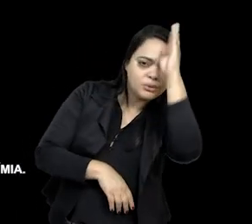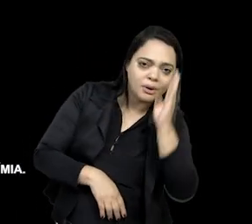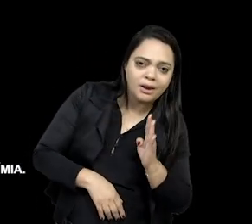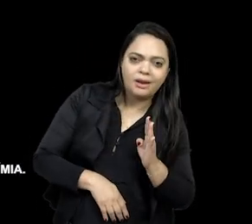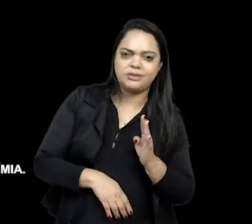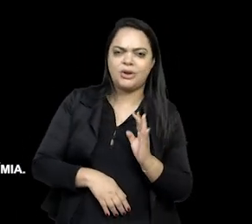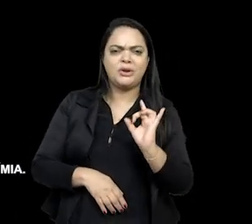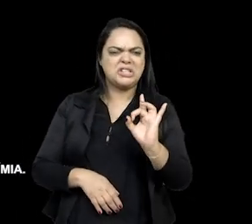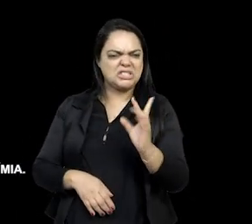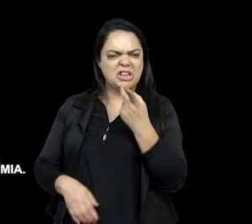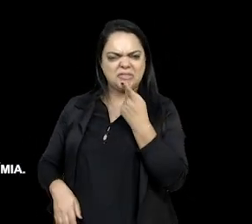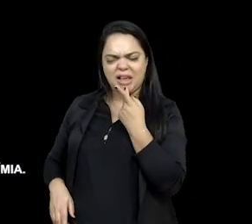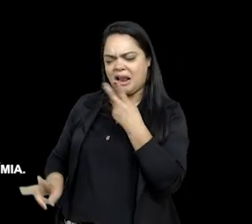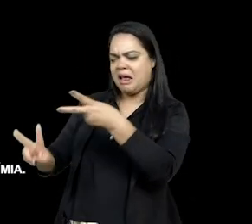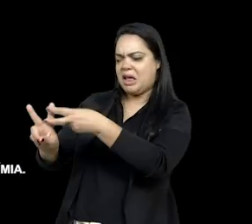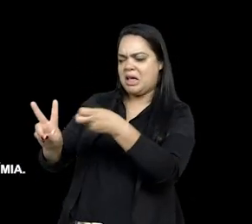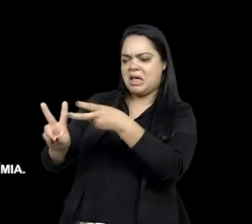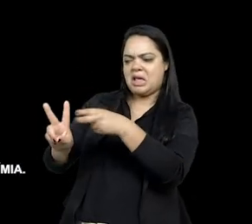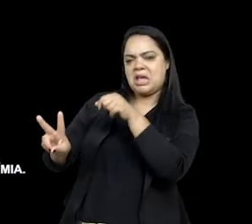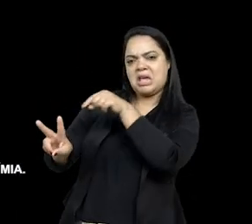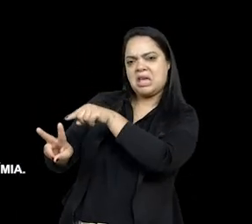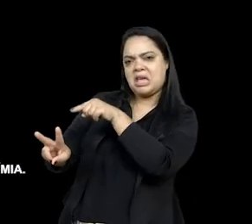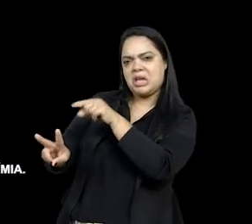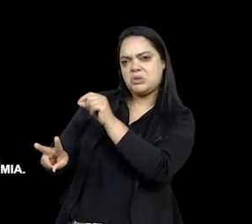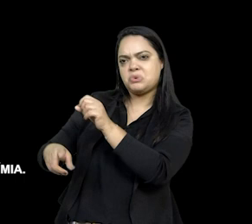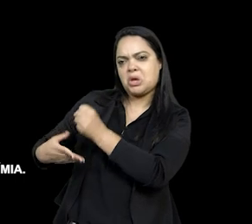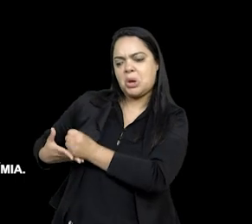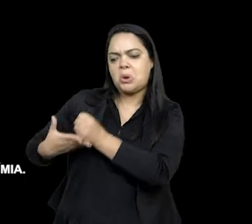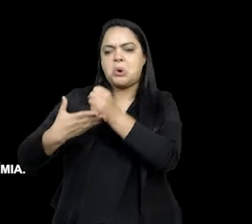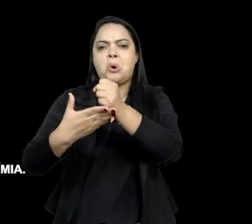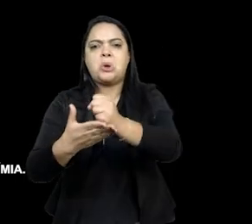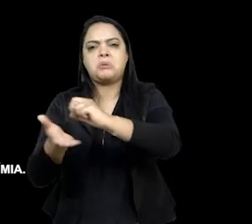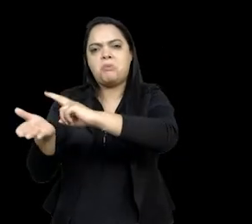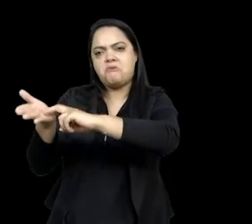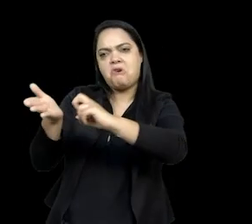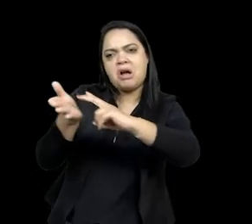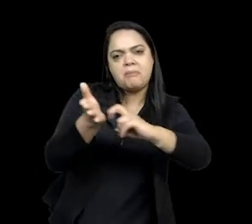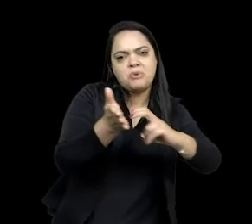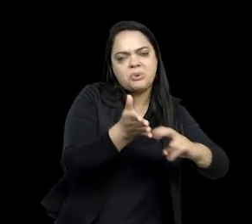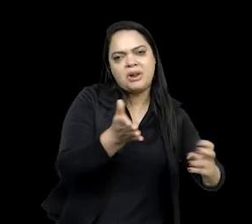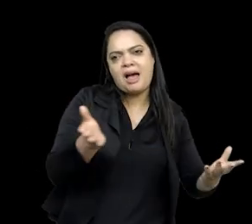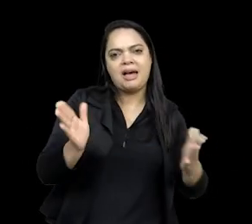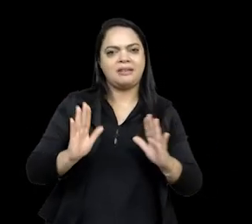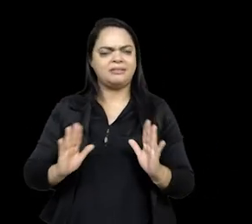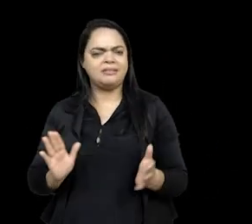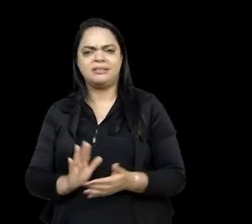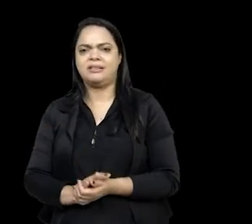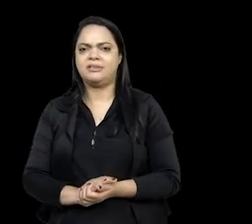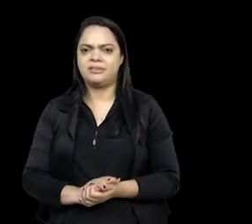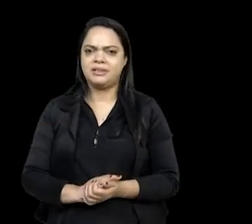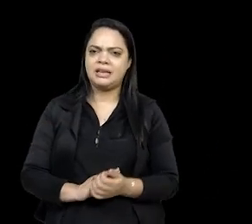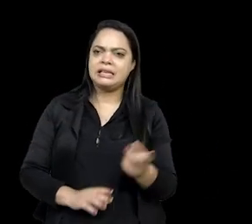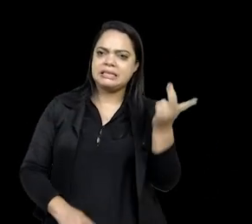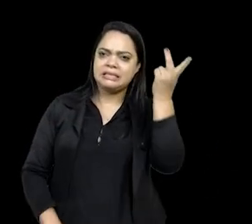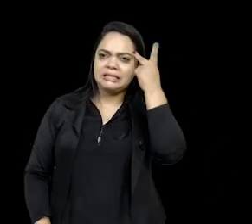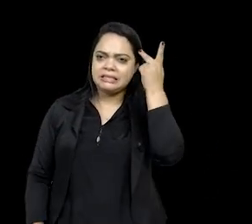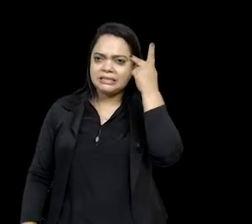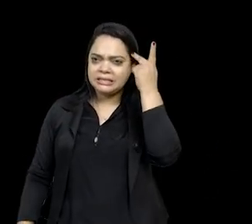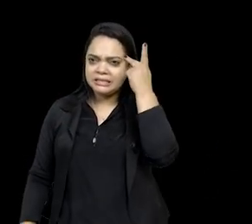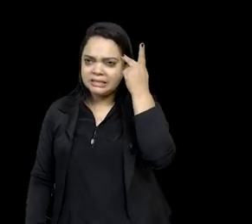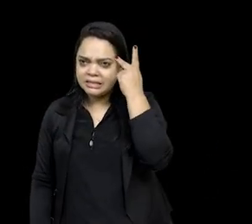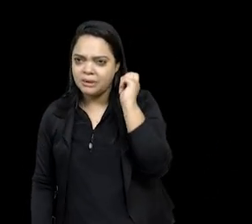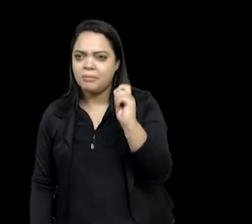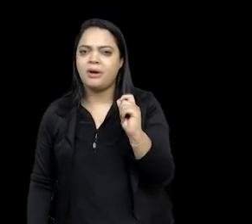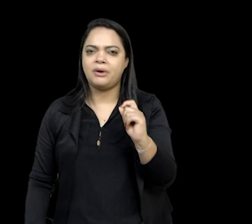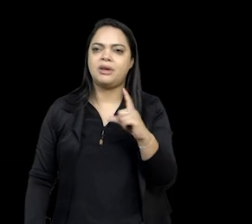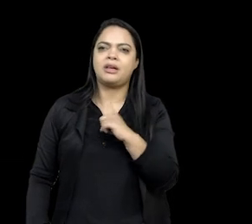não apenas dizer que há contribuições de vocabulário ou de toponímia. Então, em São Paulo mesmo, a gente tem uma toponímia que é muito